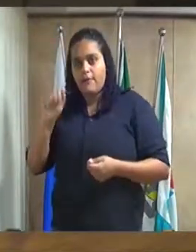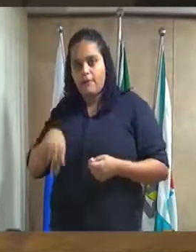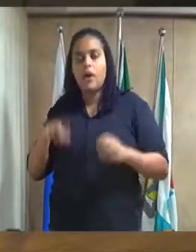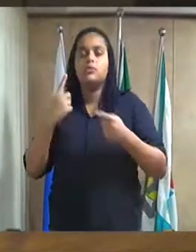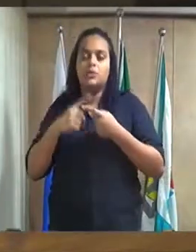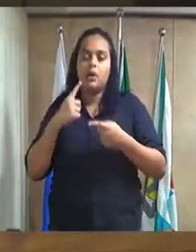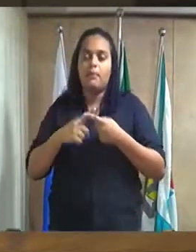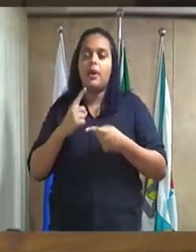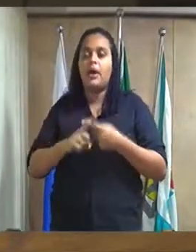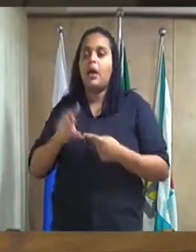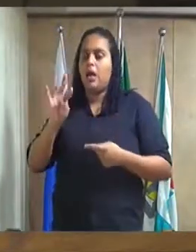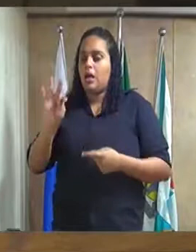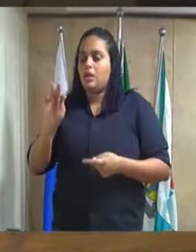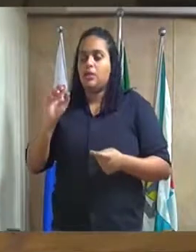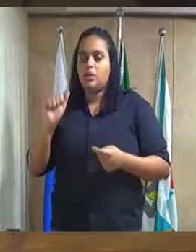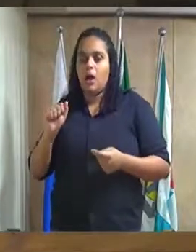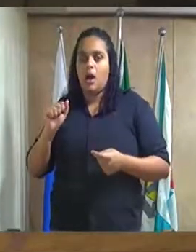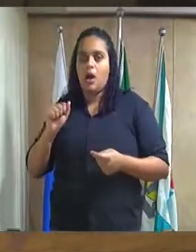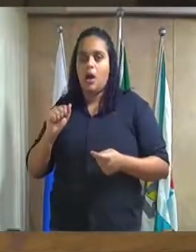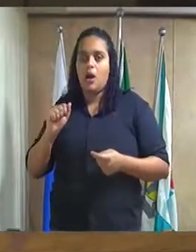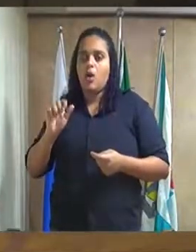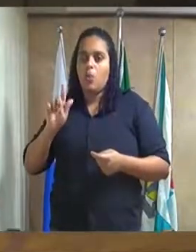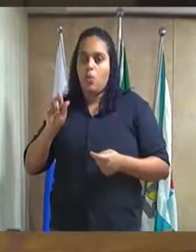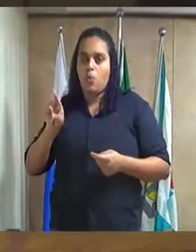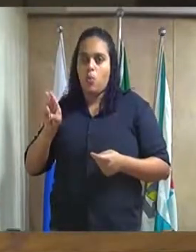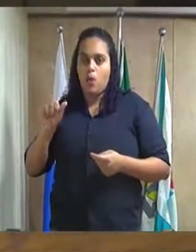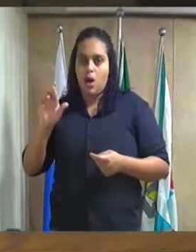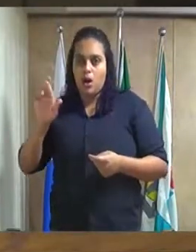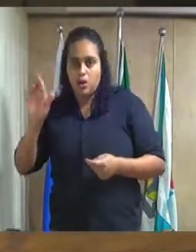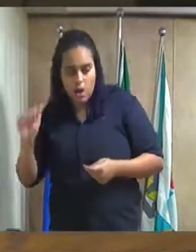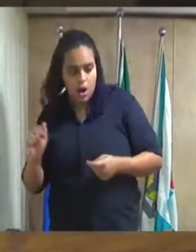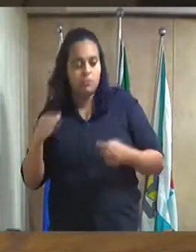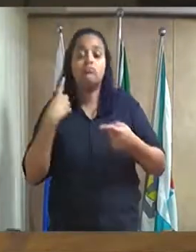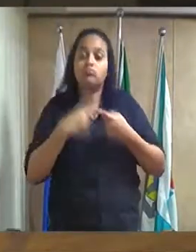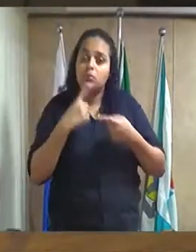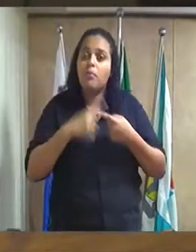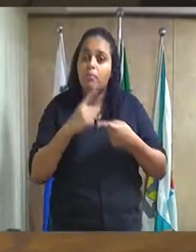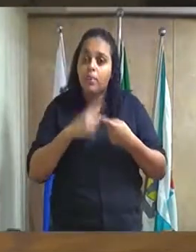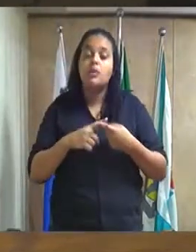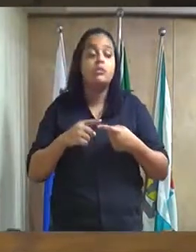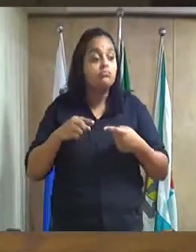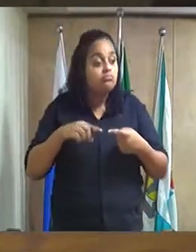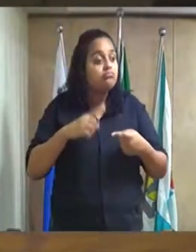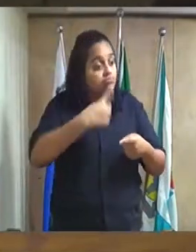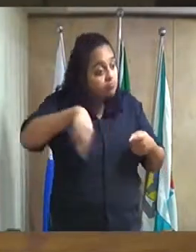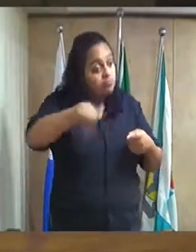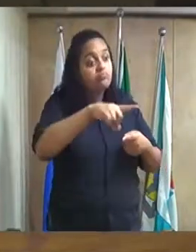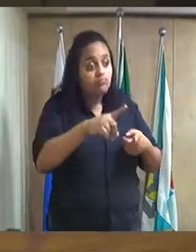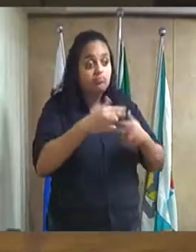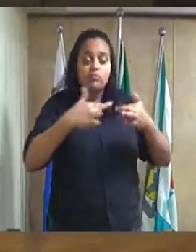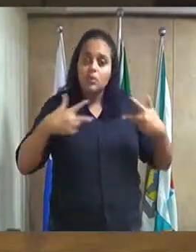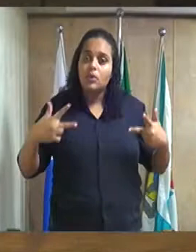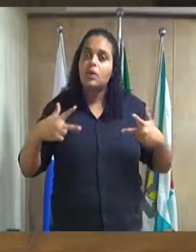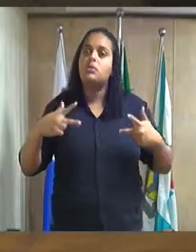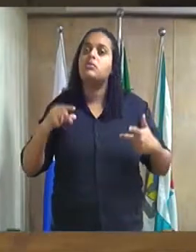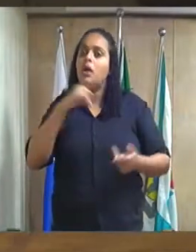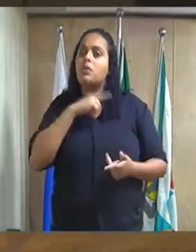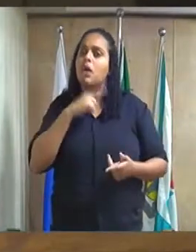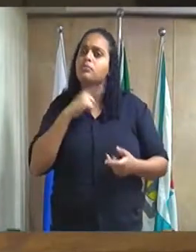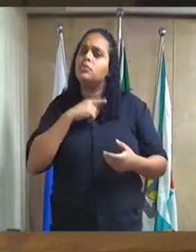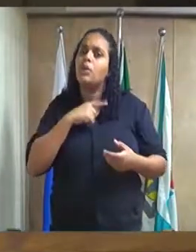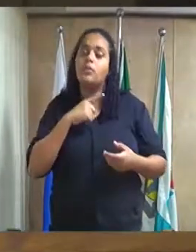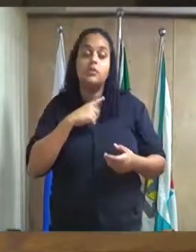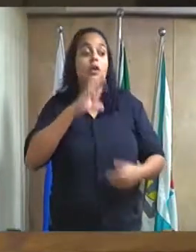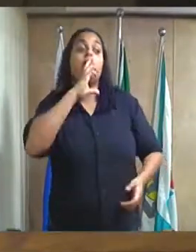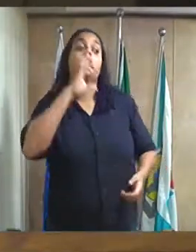e para a da Angélica. Ele tem que dar um retorno à população deles. Não é que nós somos barristas, não, nós temos que dar um retorno